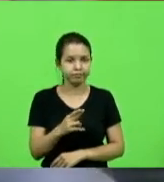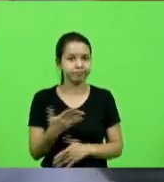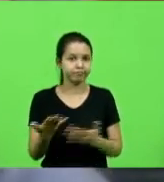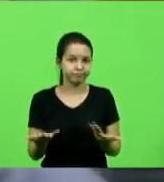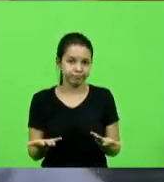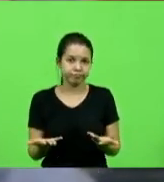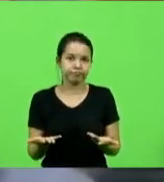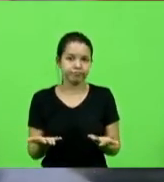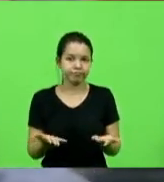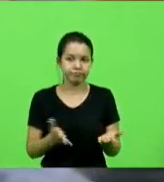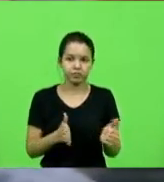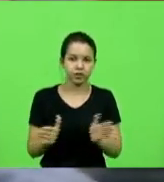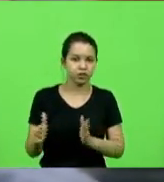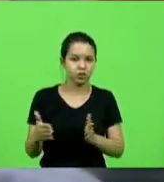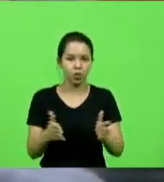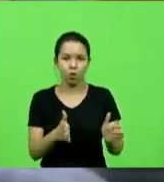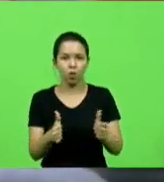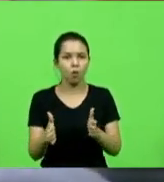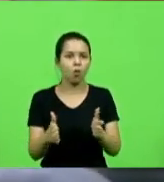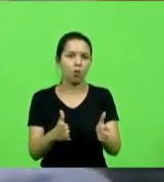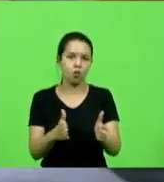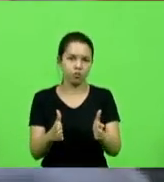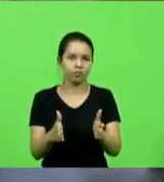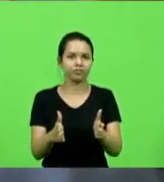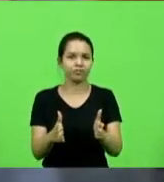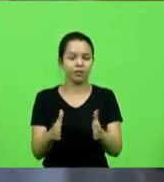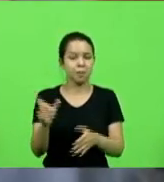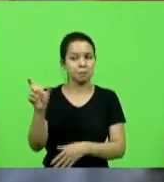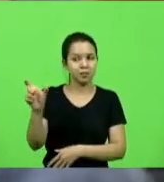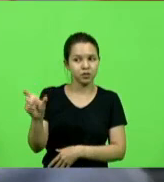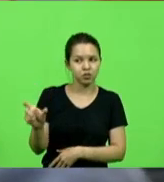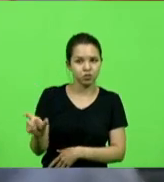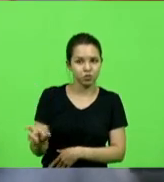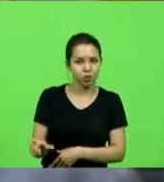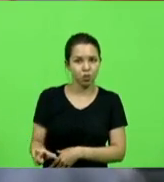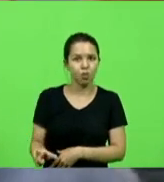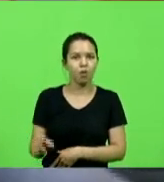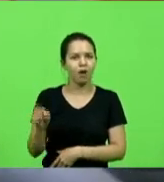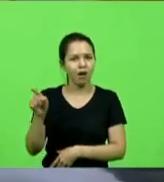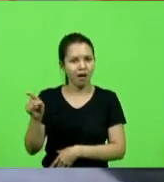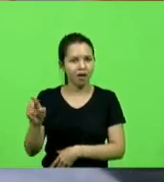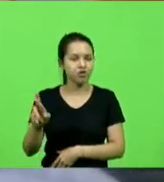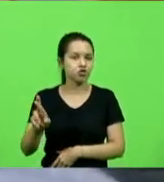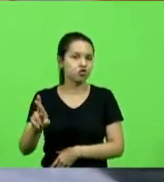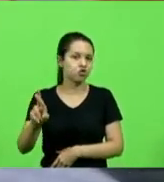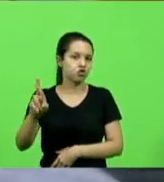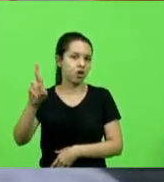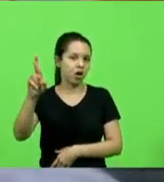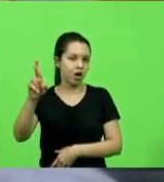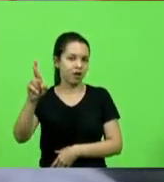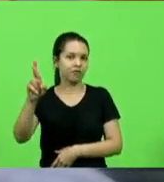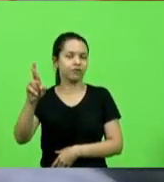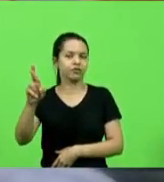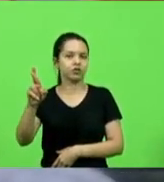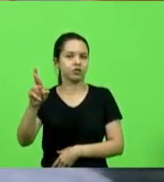um direcionamento por uma pessoa que, inclusive, era chefe de um dos poderes